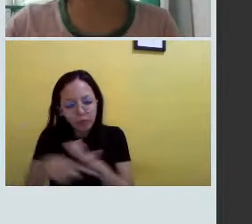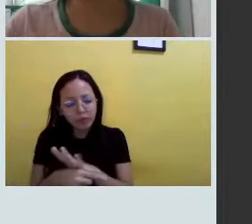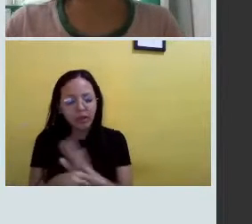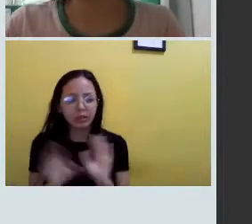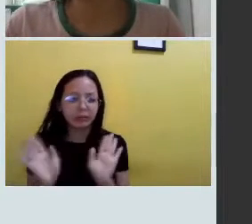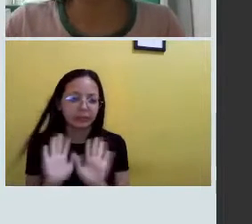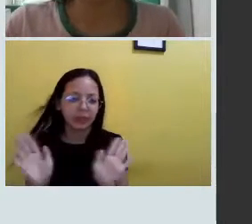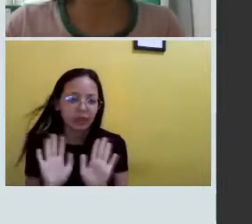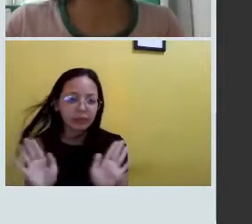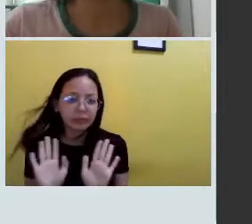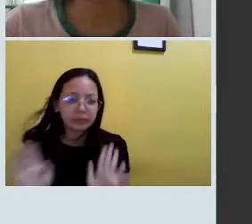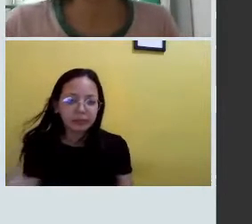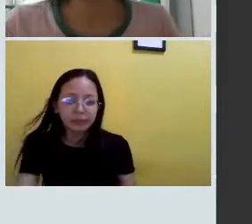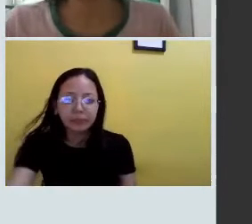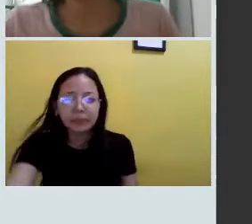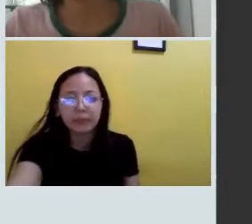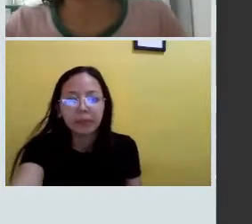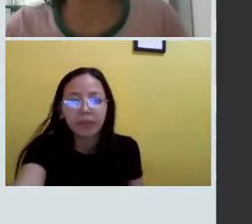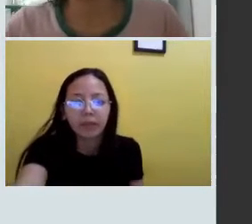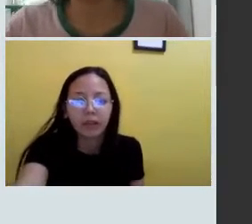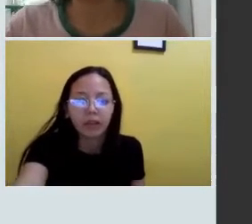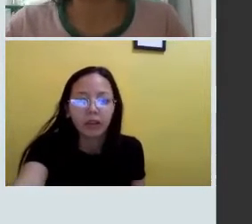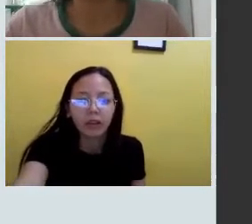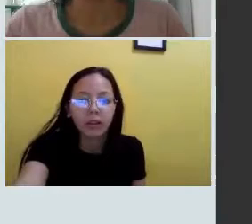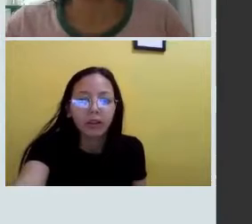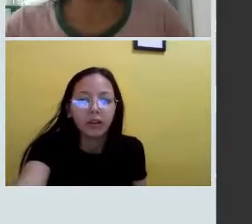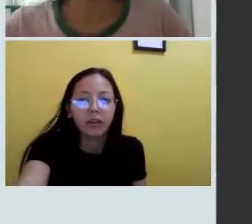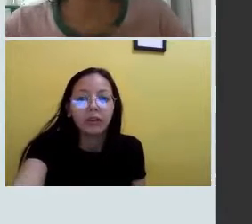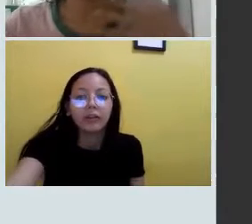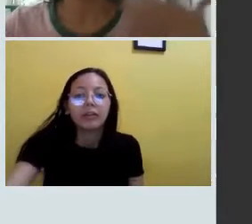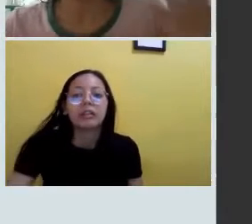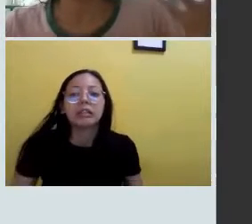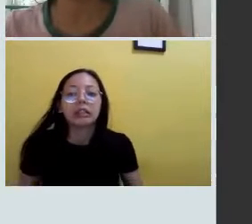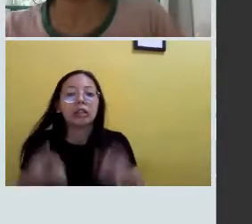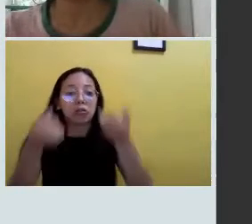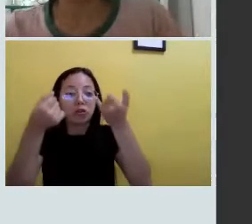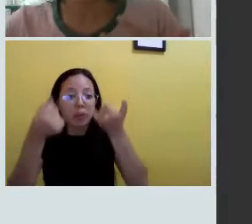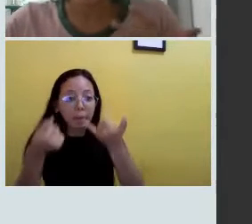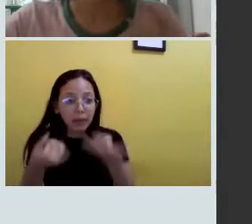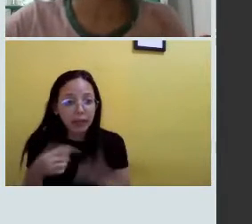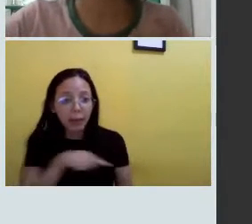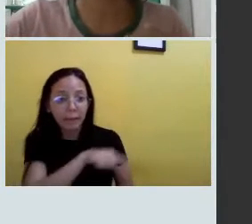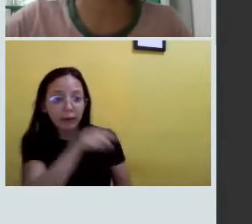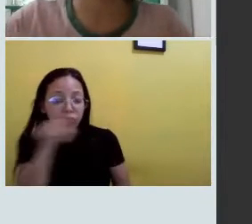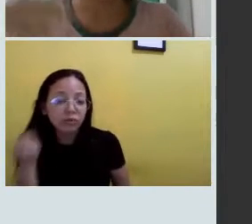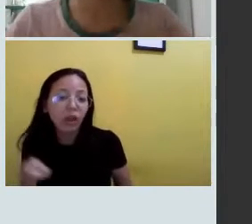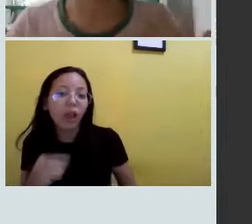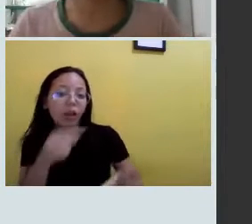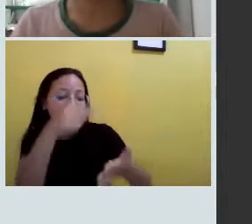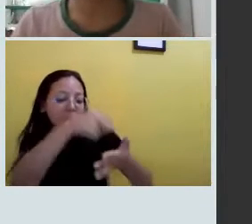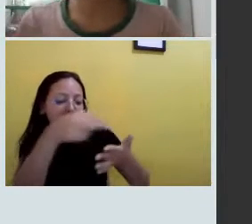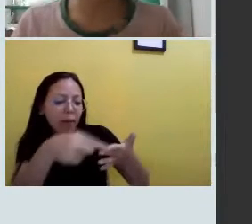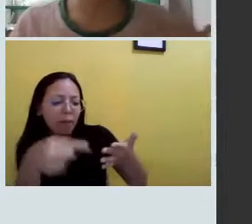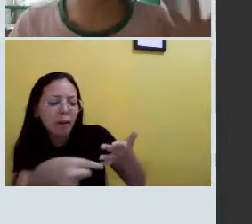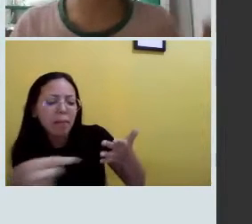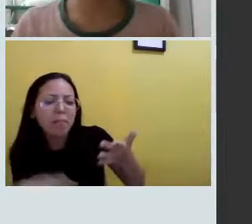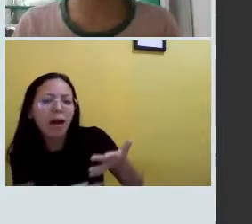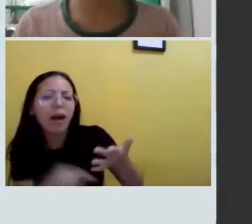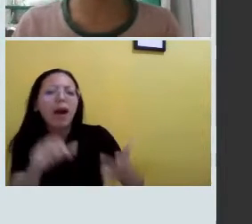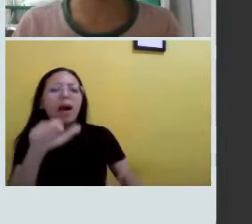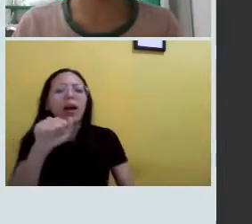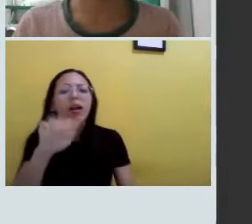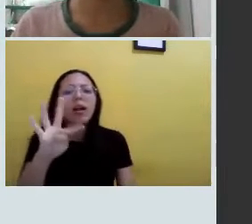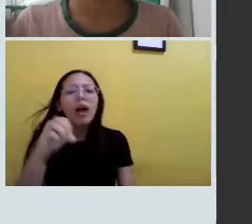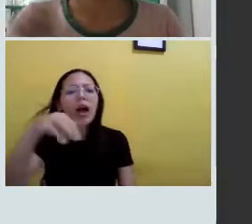tá certo? Bom, como eu falei para vocês também, esses elementos, esses átomos, eles estão sempre